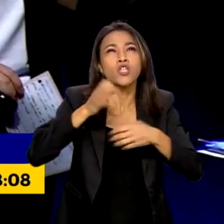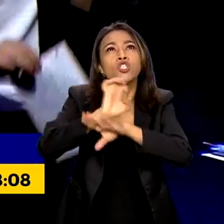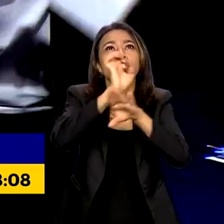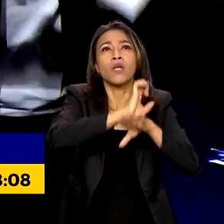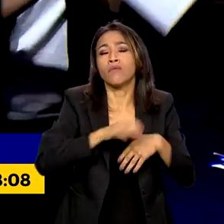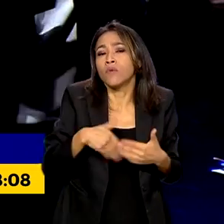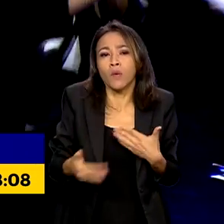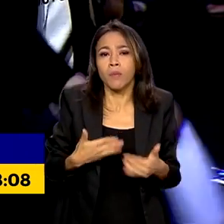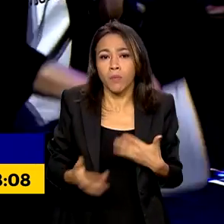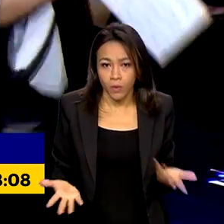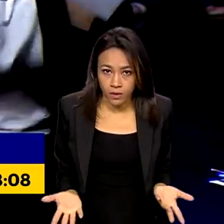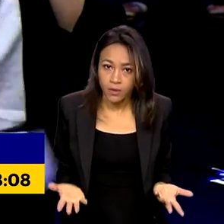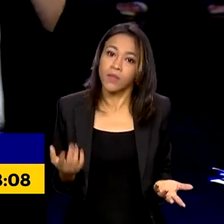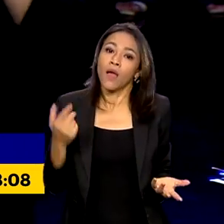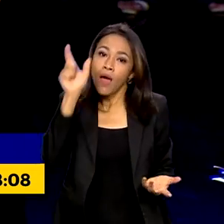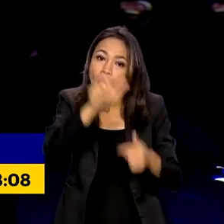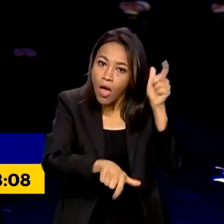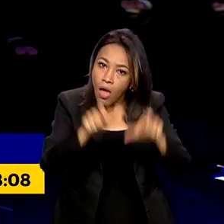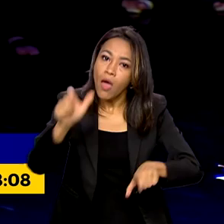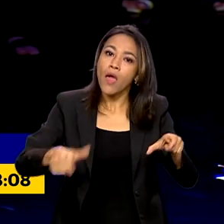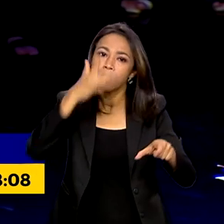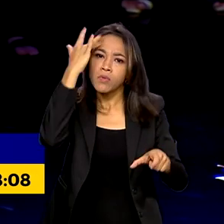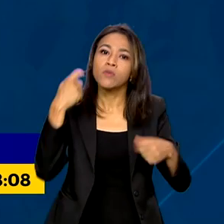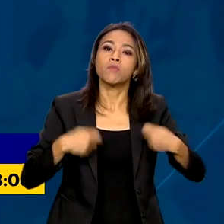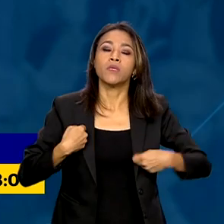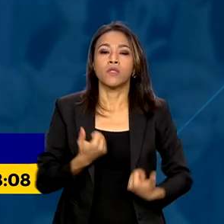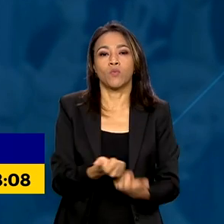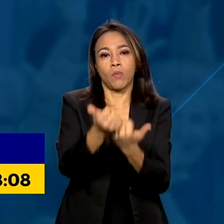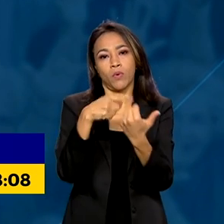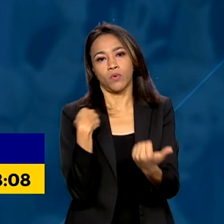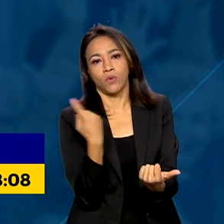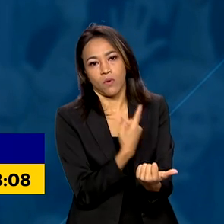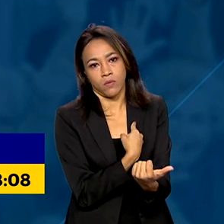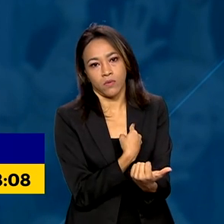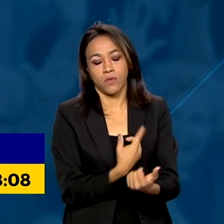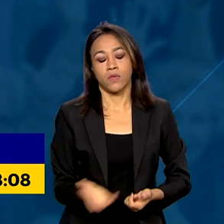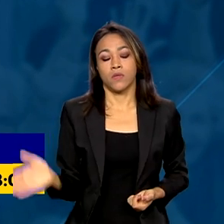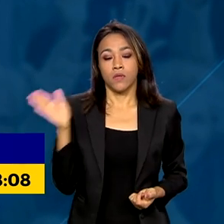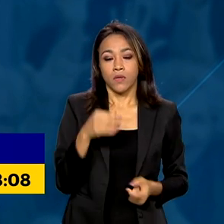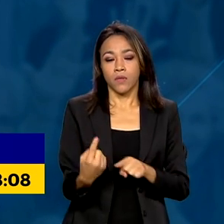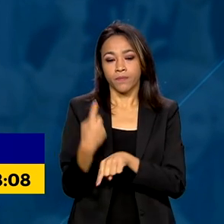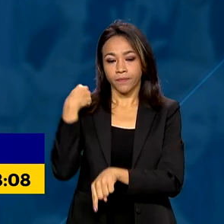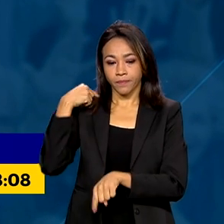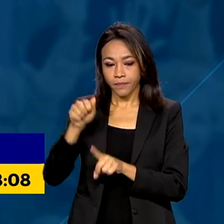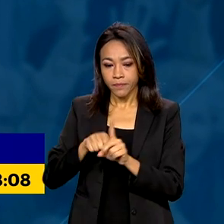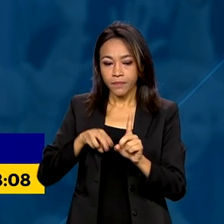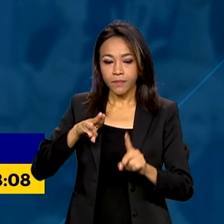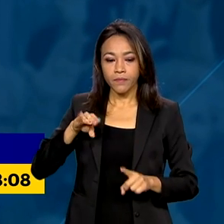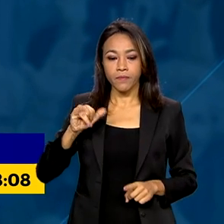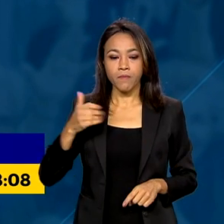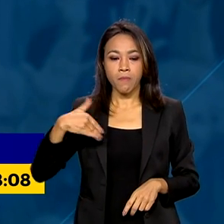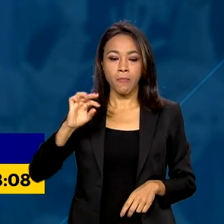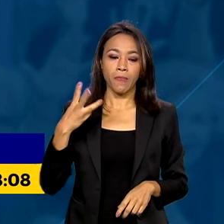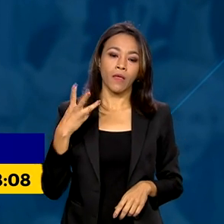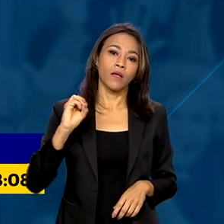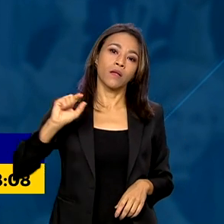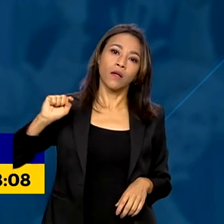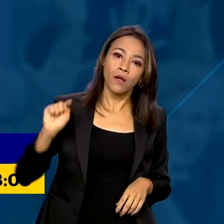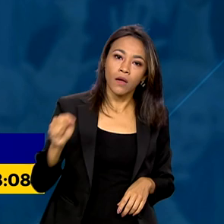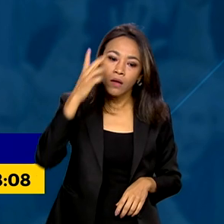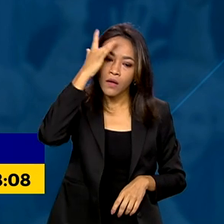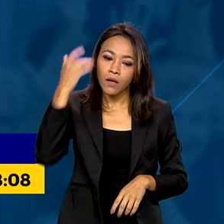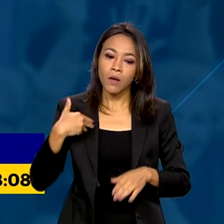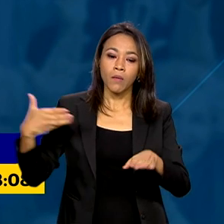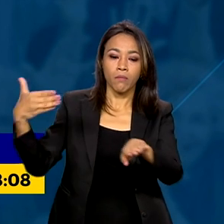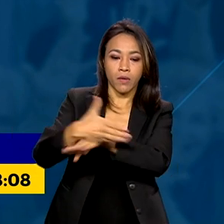em cada cidade, ali tem um brasileiro, uma brasileira precisando de nós. Desde maio, mais de 30 mil pessoas marcaram presença